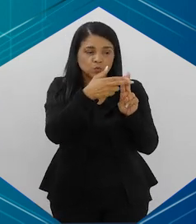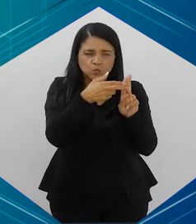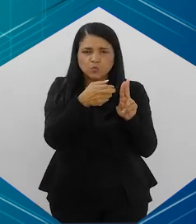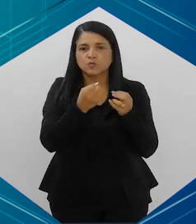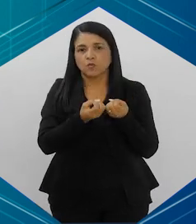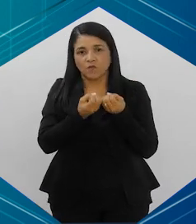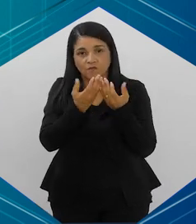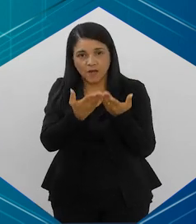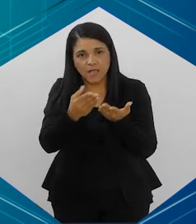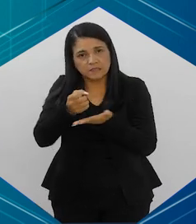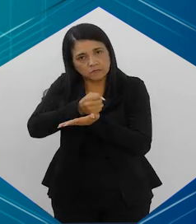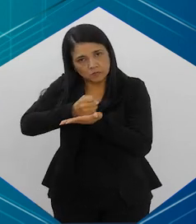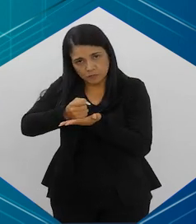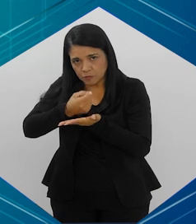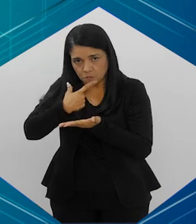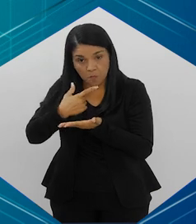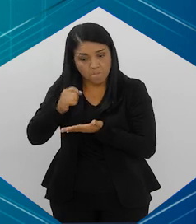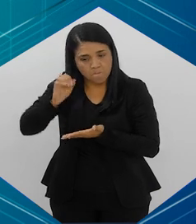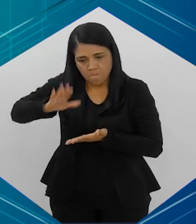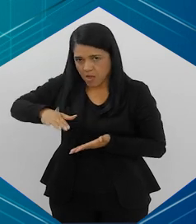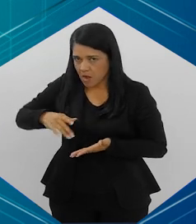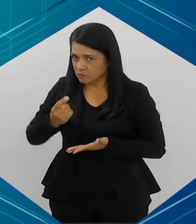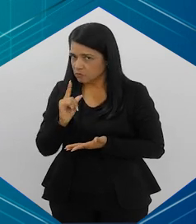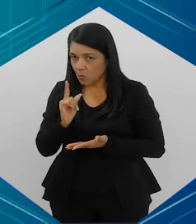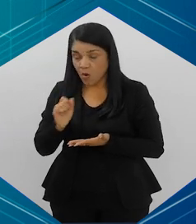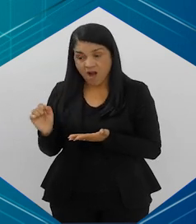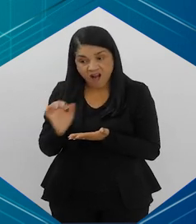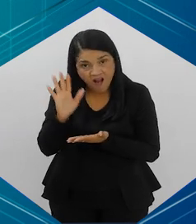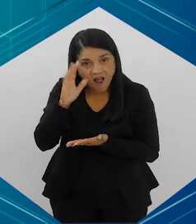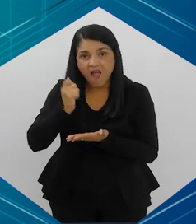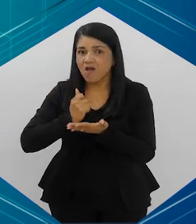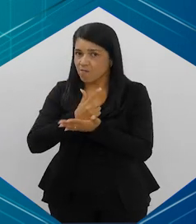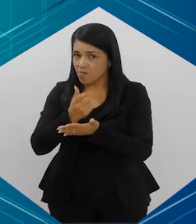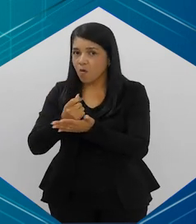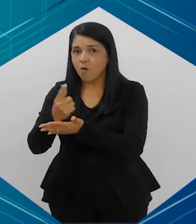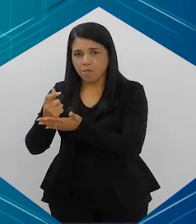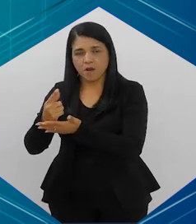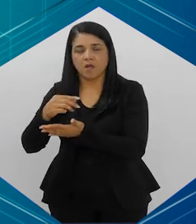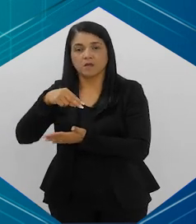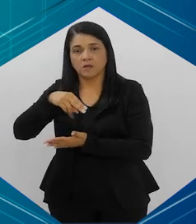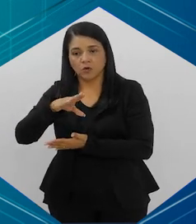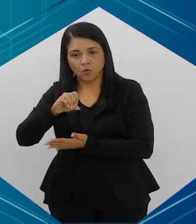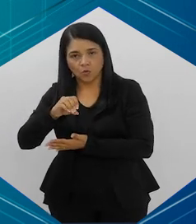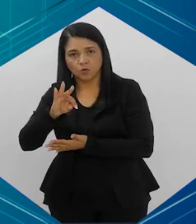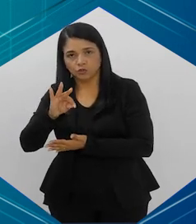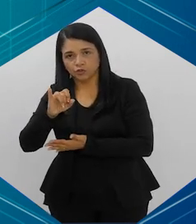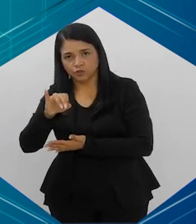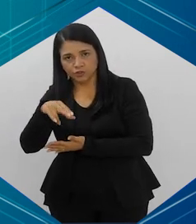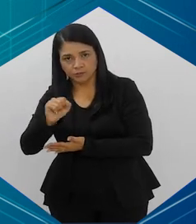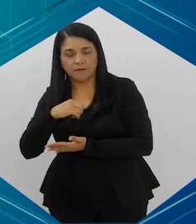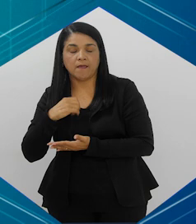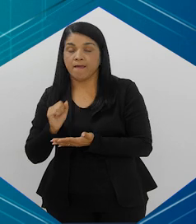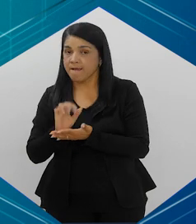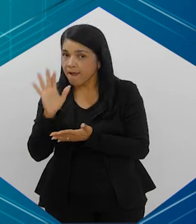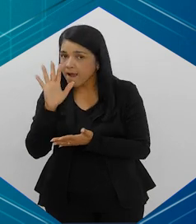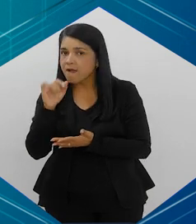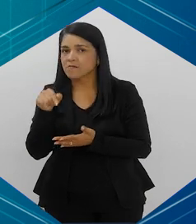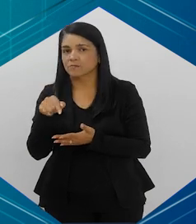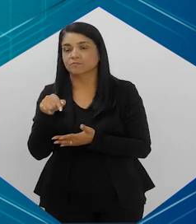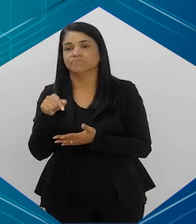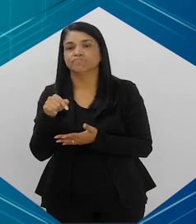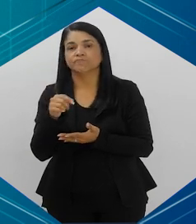O SUS oferece os medicamentos que não são baratos, a reposição de nicotina não é um tratamento barato,